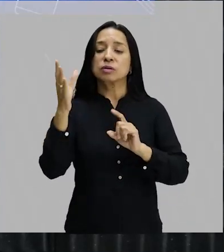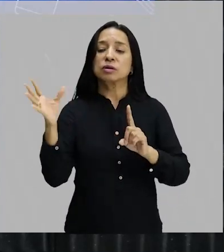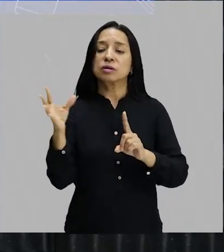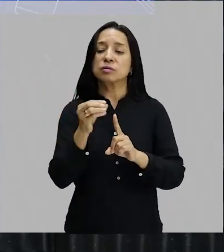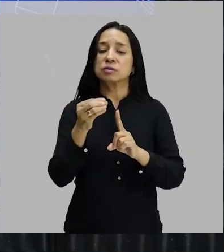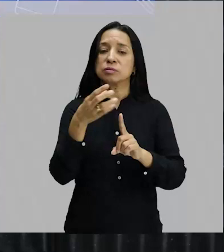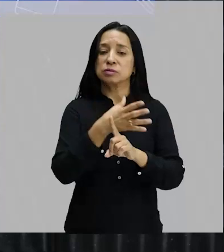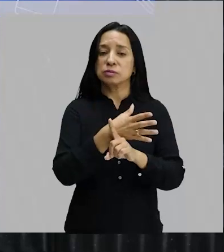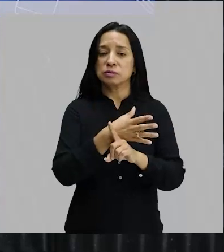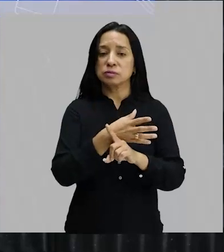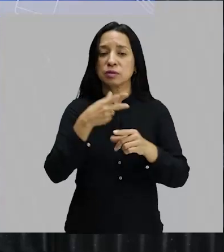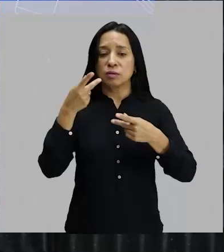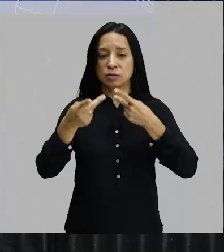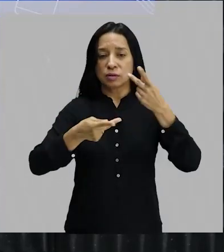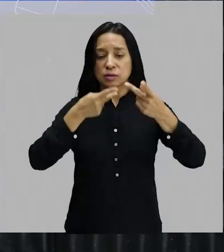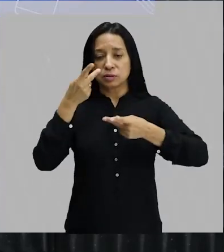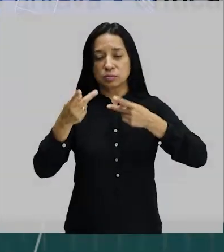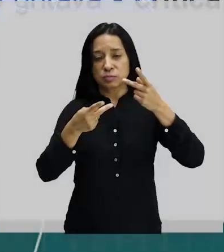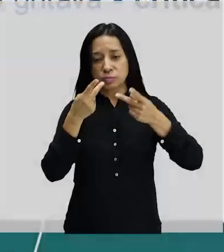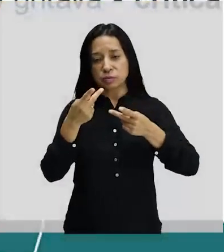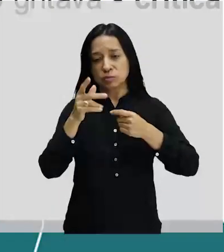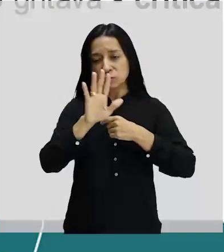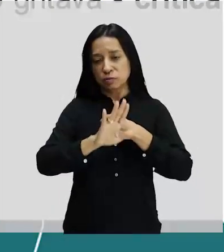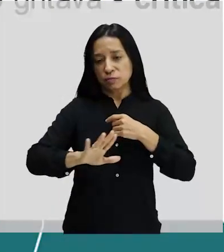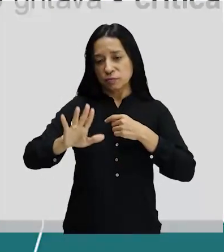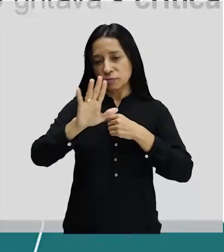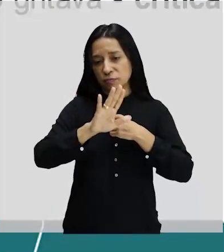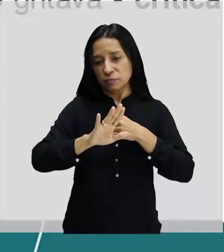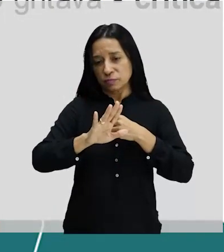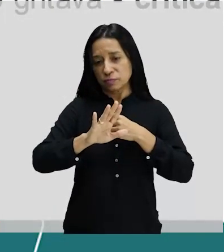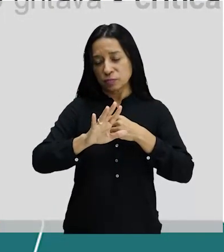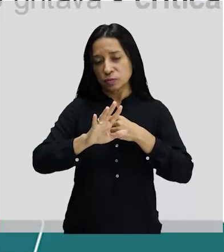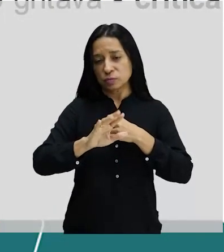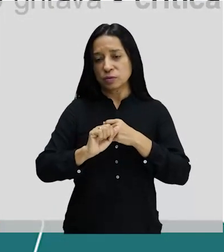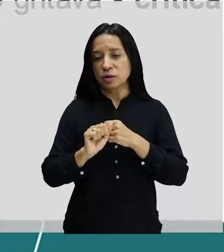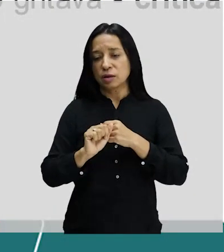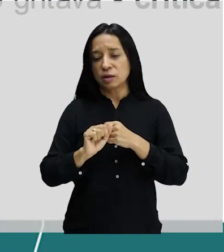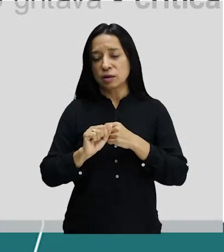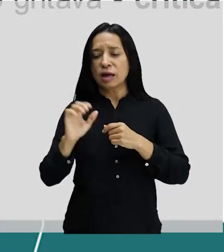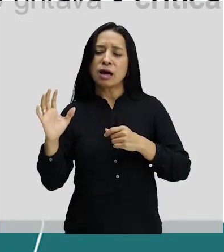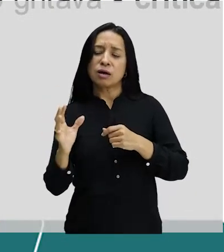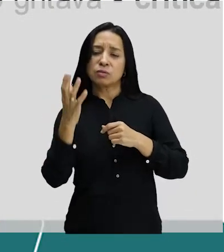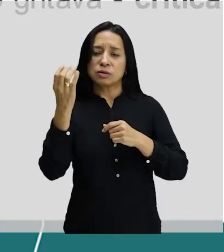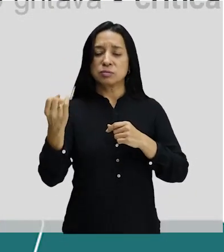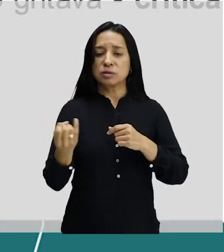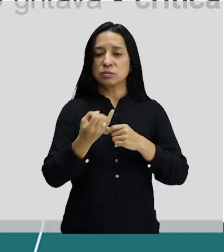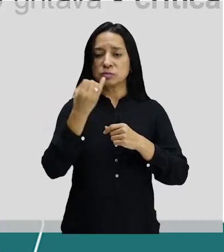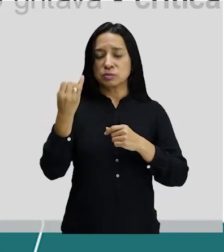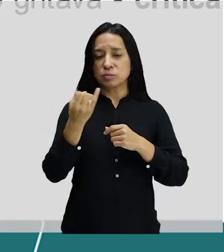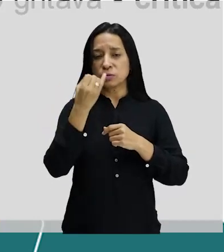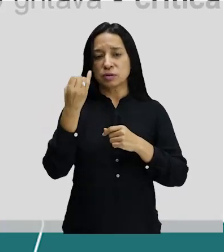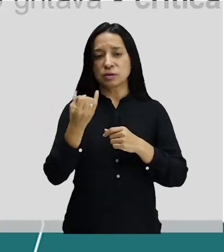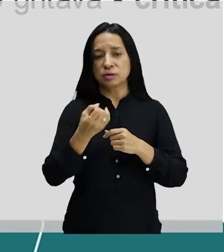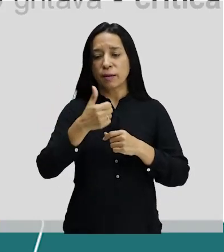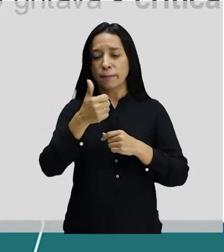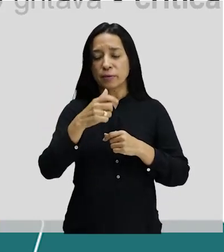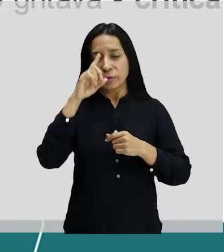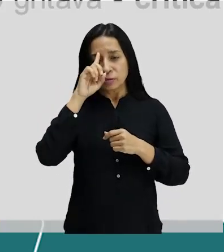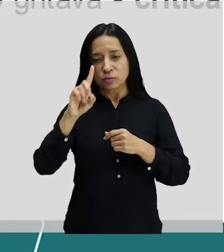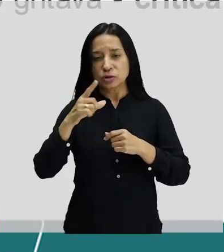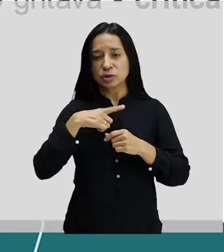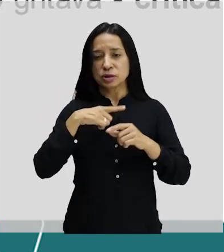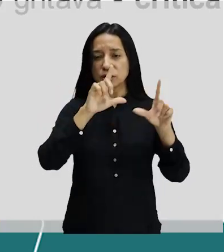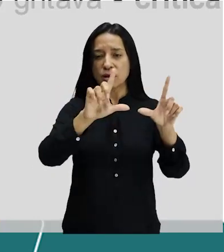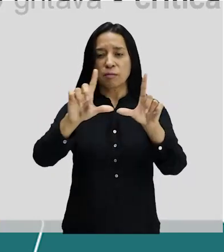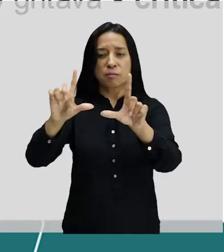deixa eu passar aqui, você vai falar de fatos pontuais e bem interessantes. Por exemplo, no primeiro dia o teatro estava lotado, tinha muita pintura